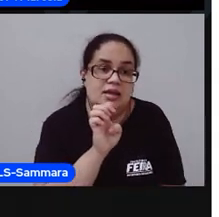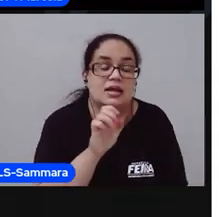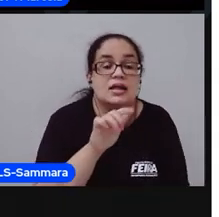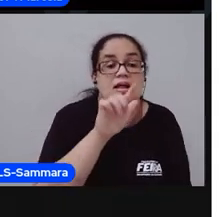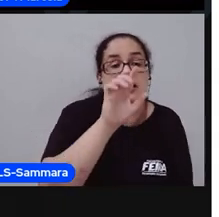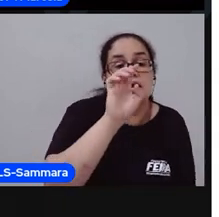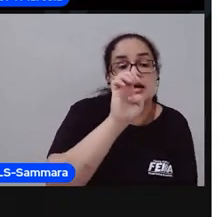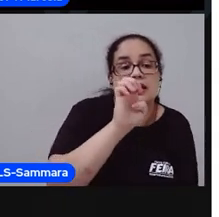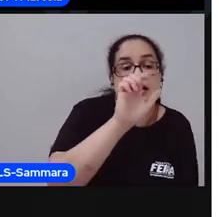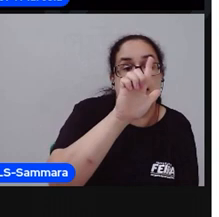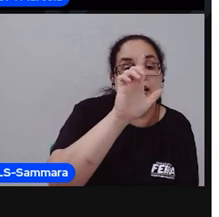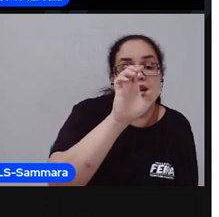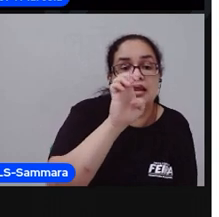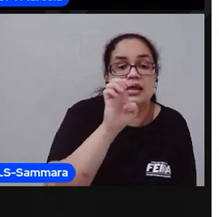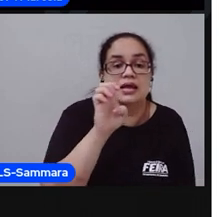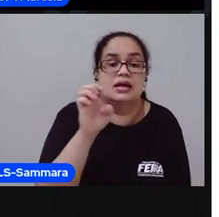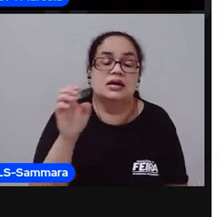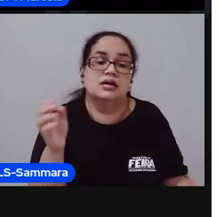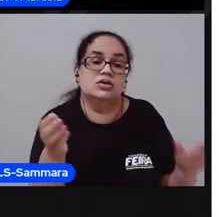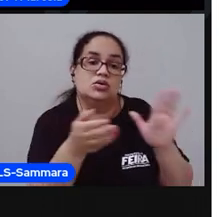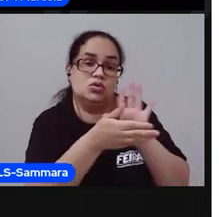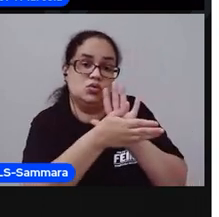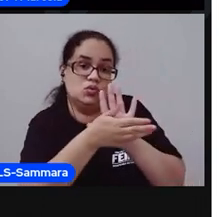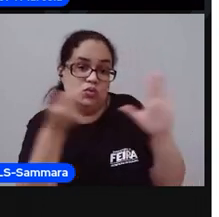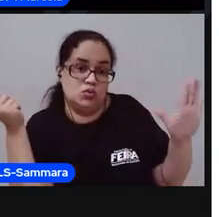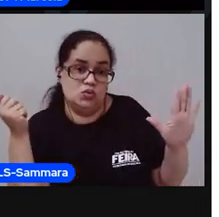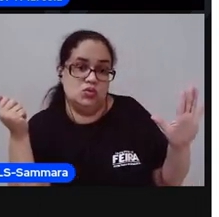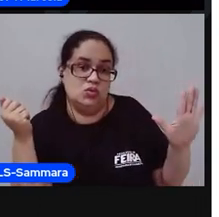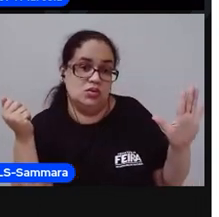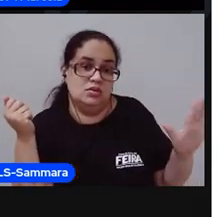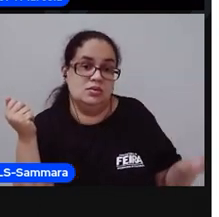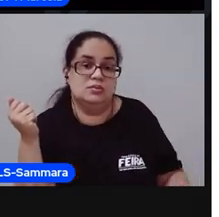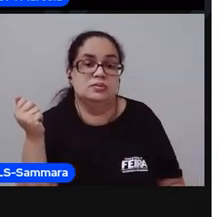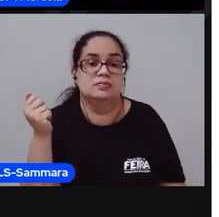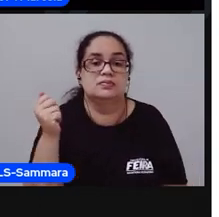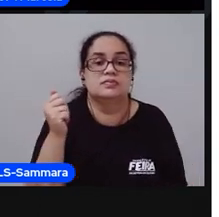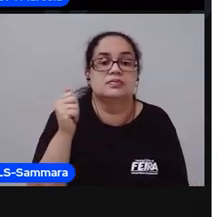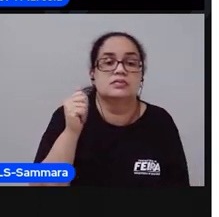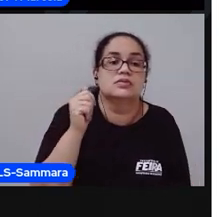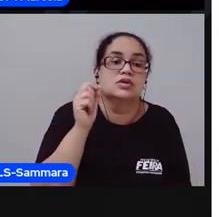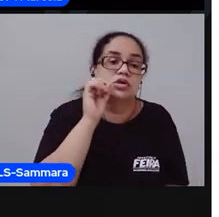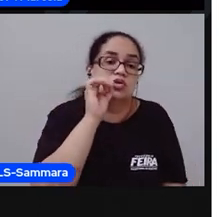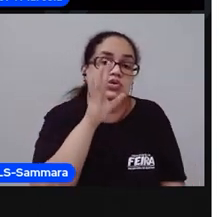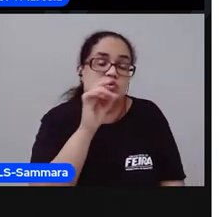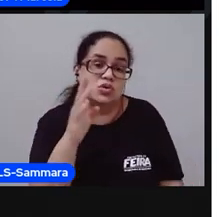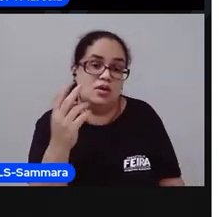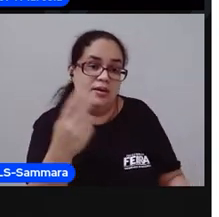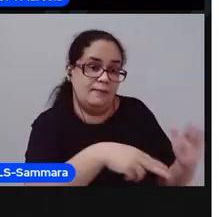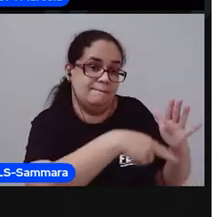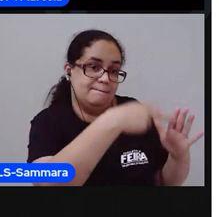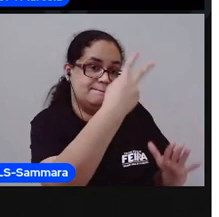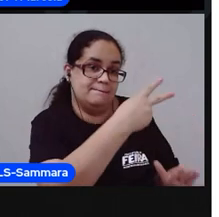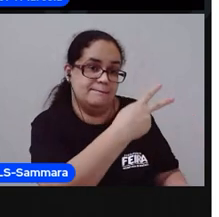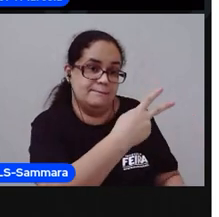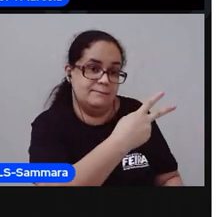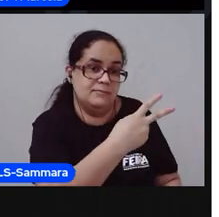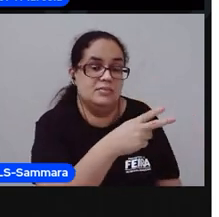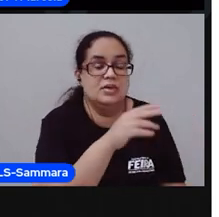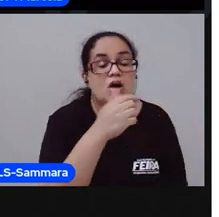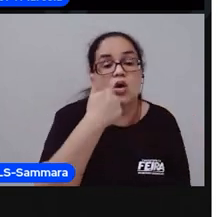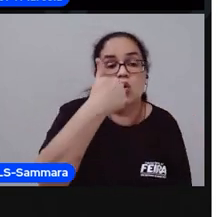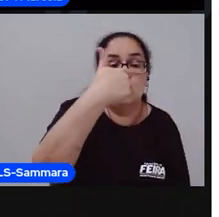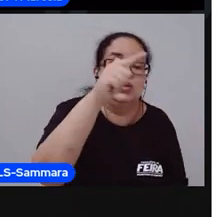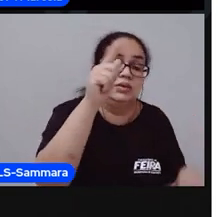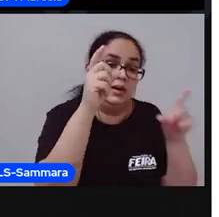Elefante. Eu tirei as últimas sílabas e deixei só as duas primeiras. Formei outra